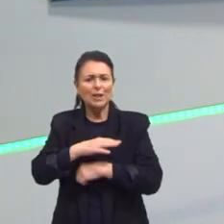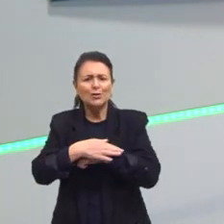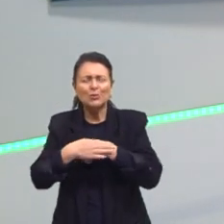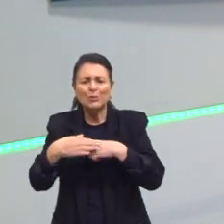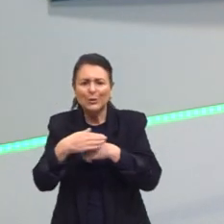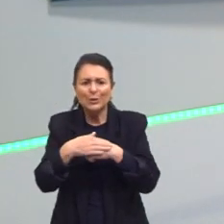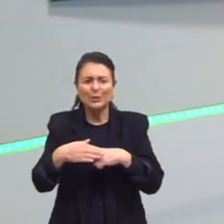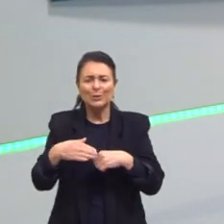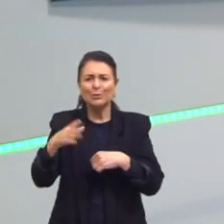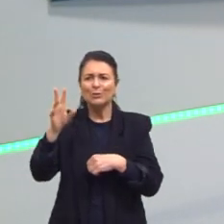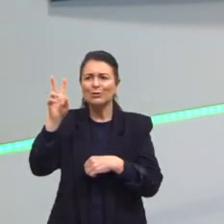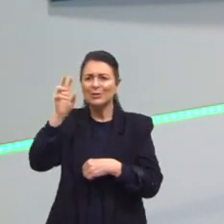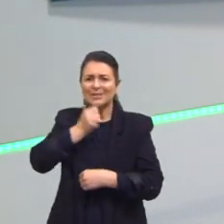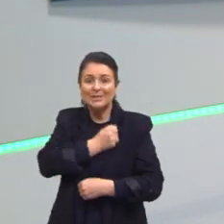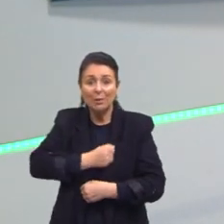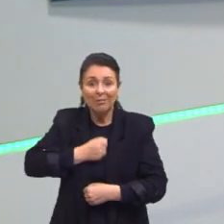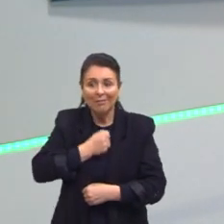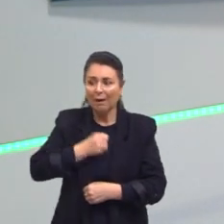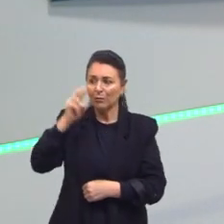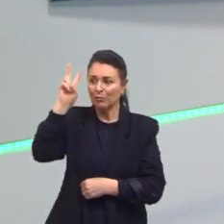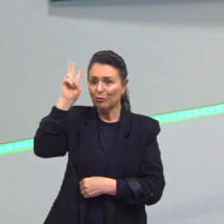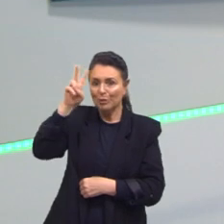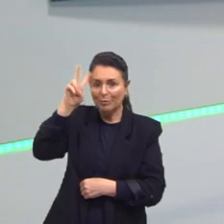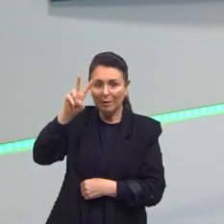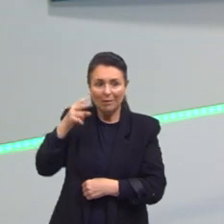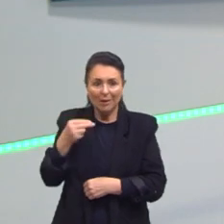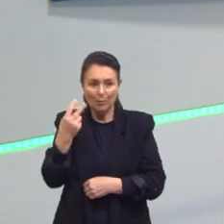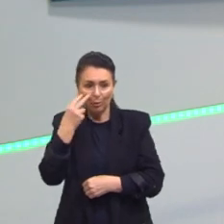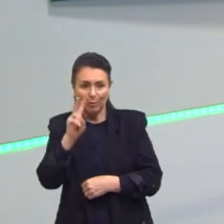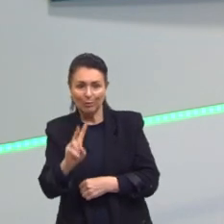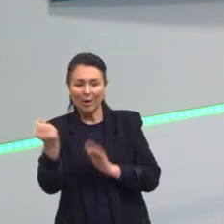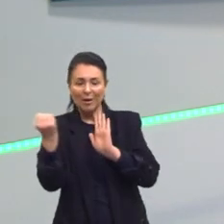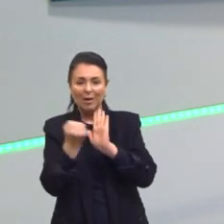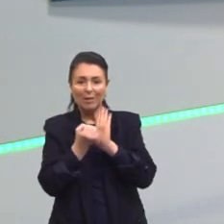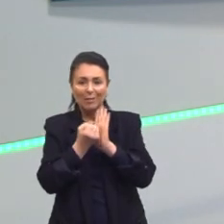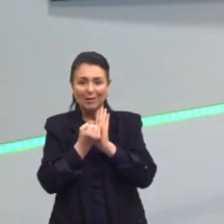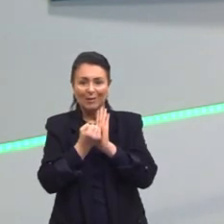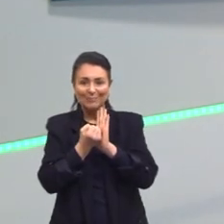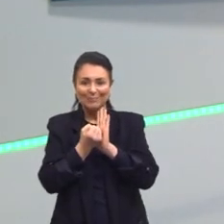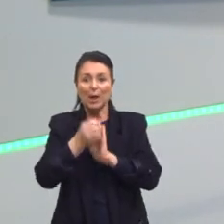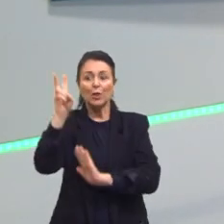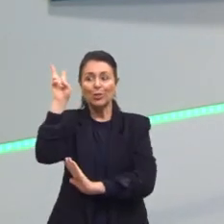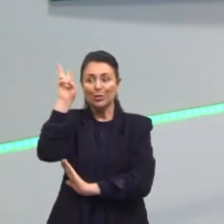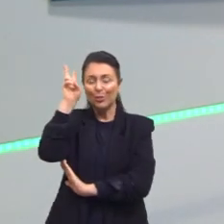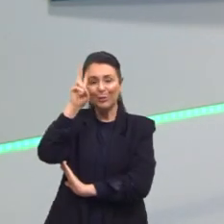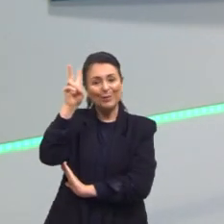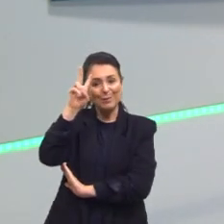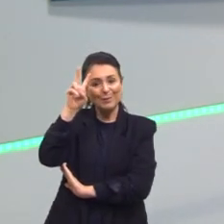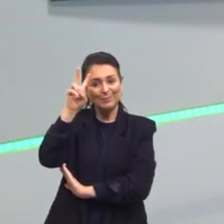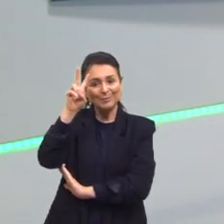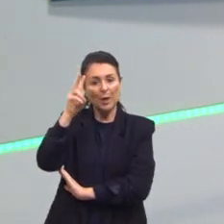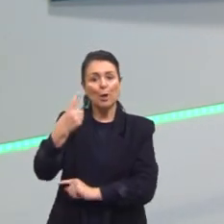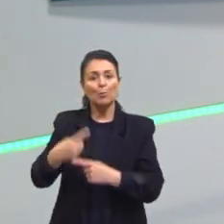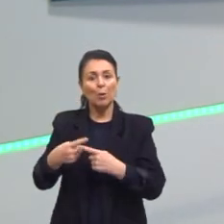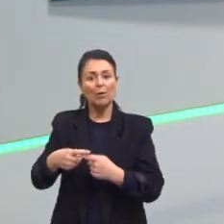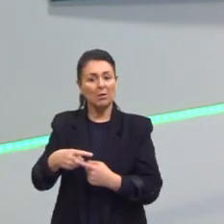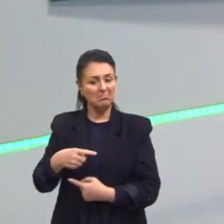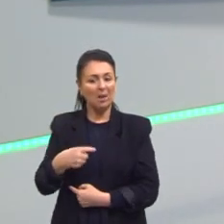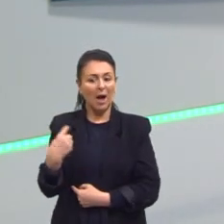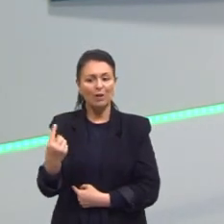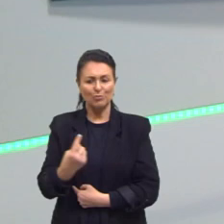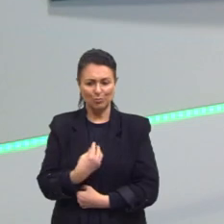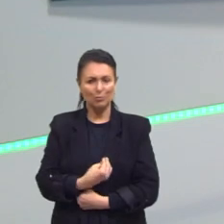determinado produto. E determinado produto faz com que a gente tenha lembranças do que a gente viveu com esse